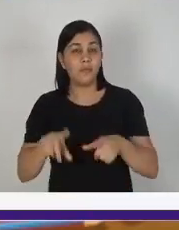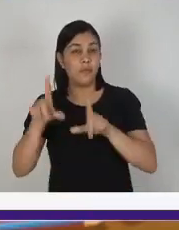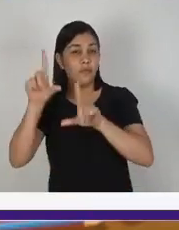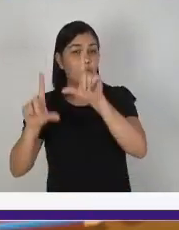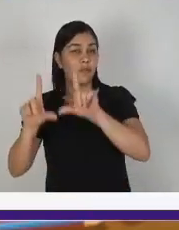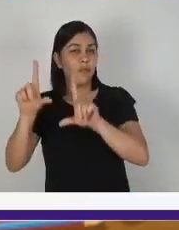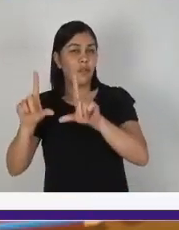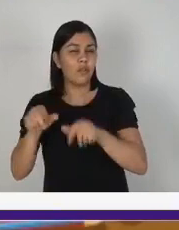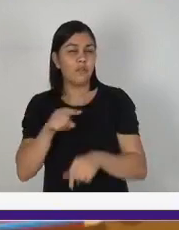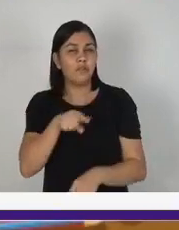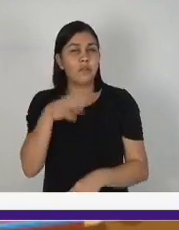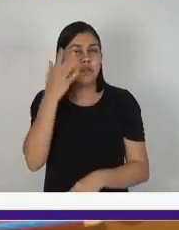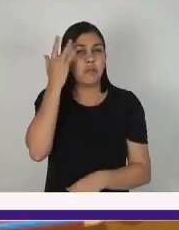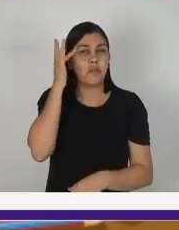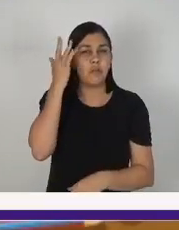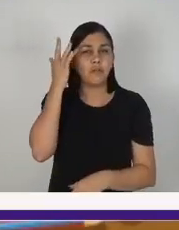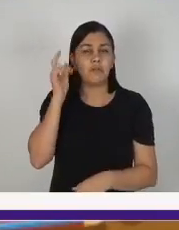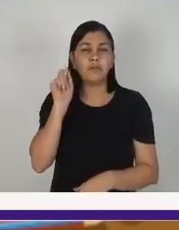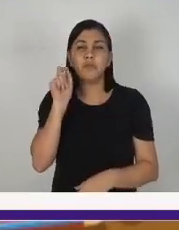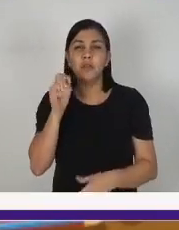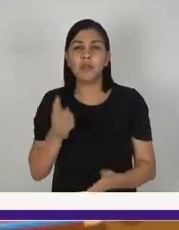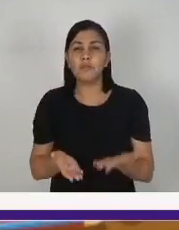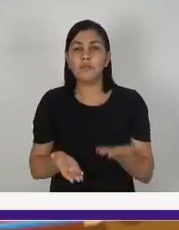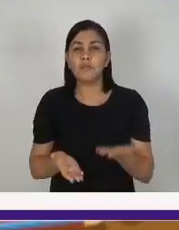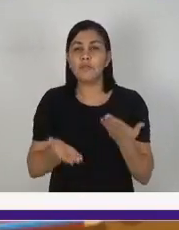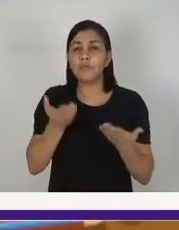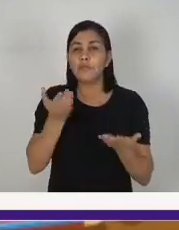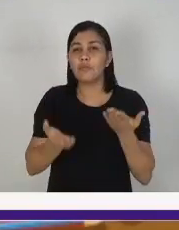Você acha que quem é mais leve aí?